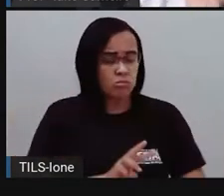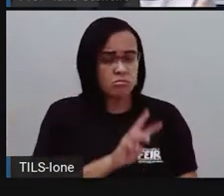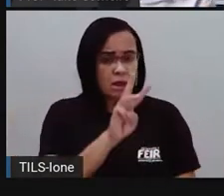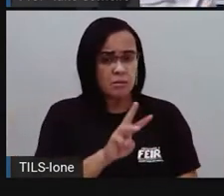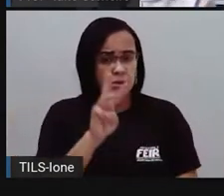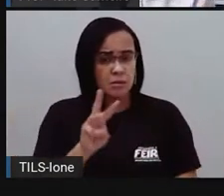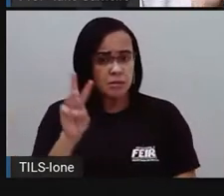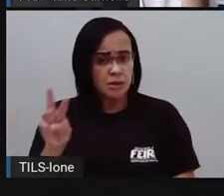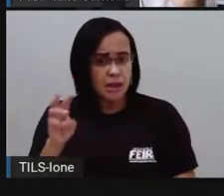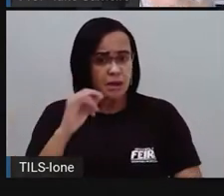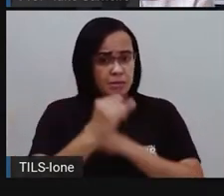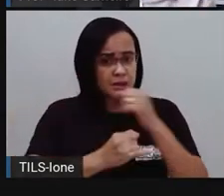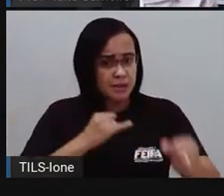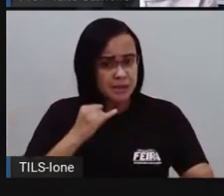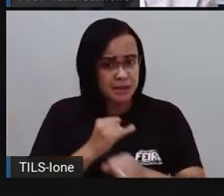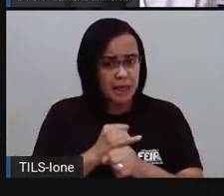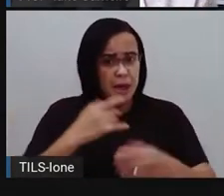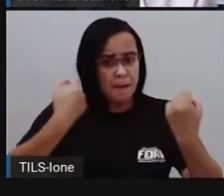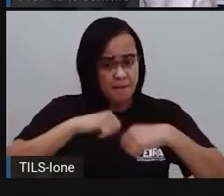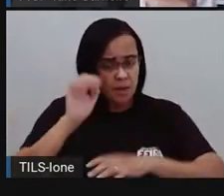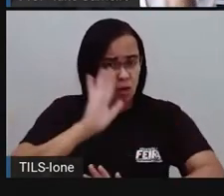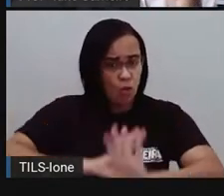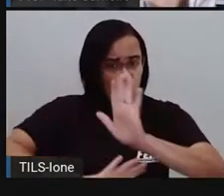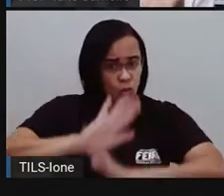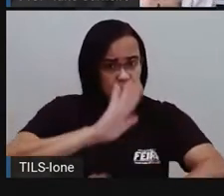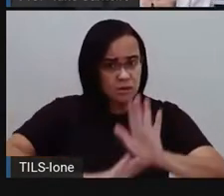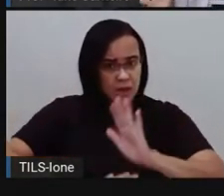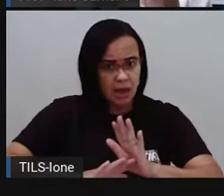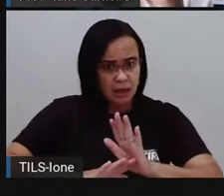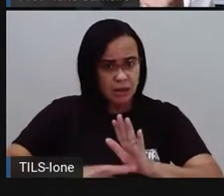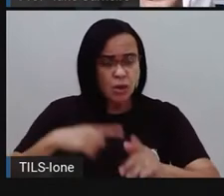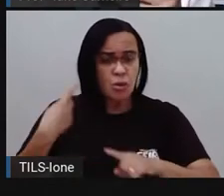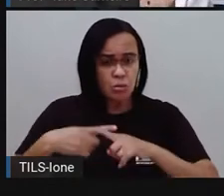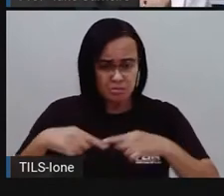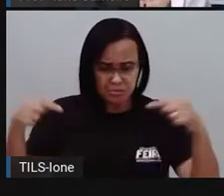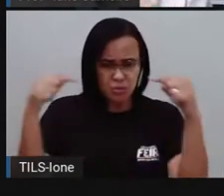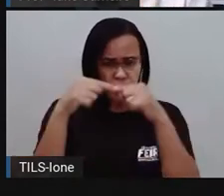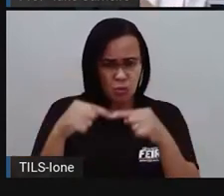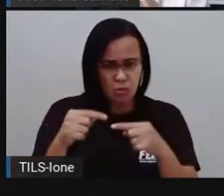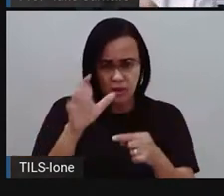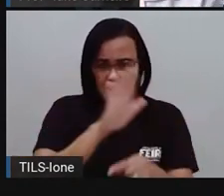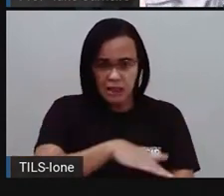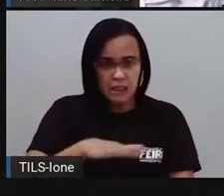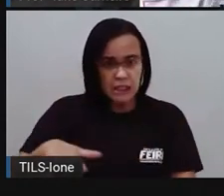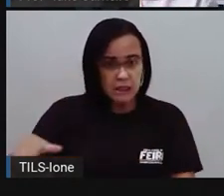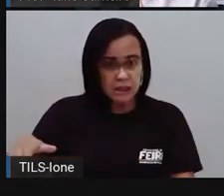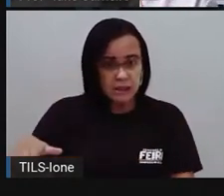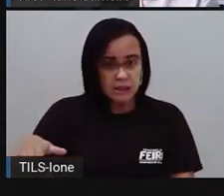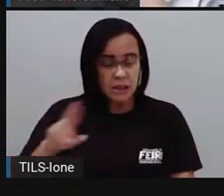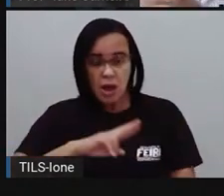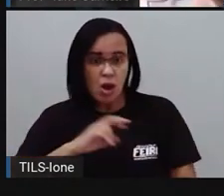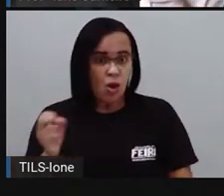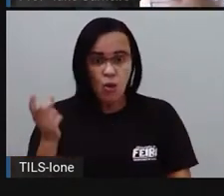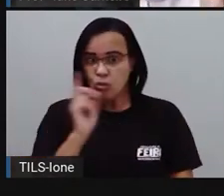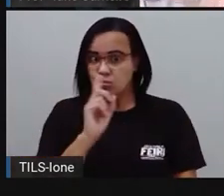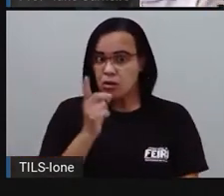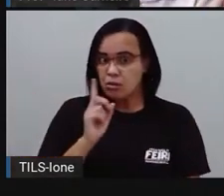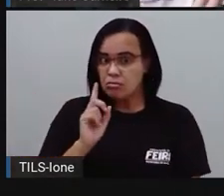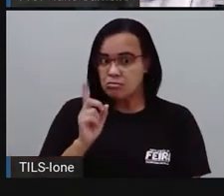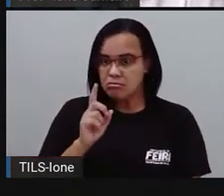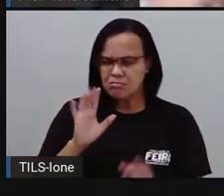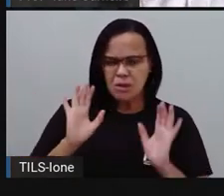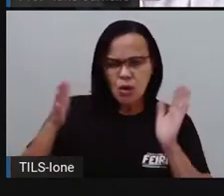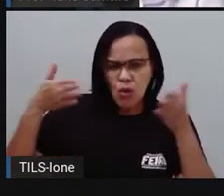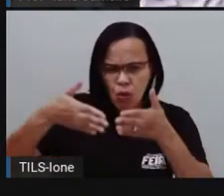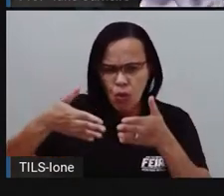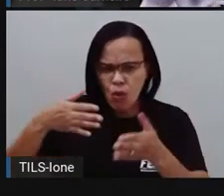aula no YouTube tem que ter sempre o cuidado, porque acaba que o YouTube direciona, né? Alguns vídeos. Você acaba de